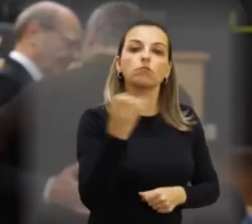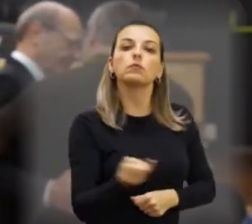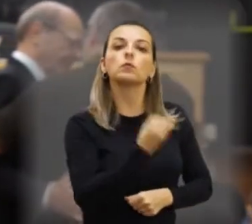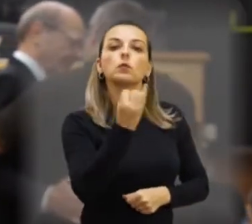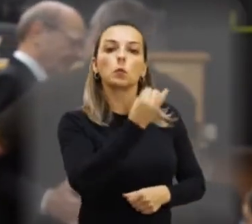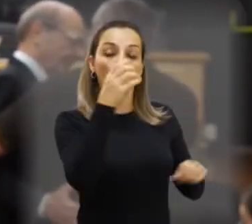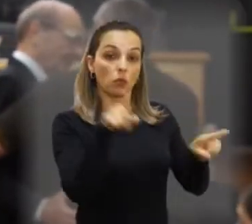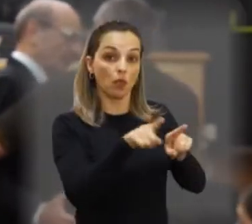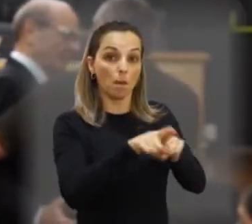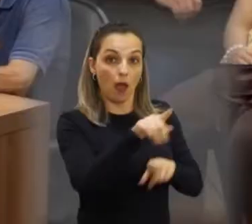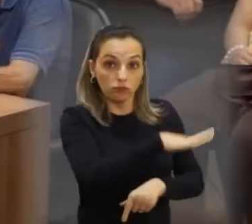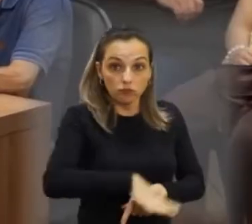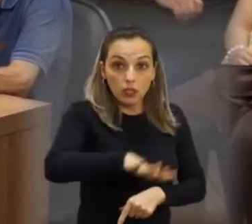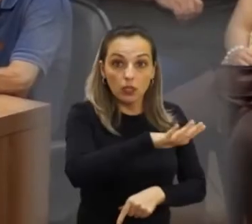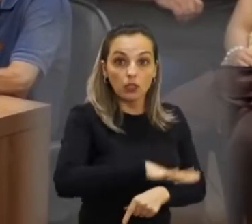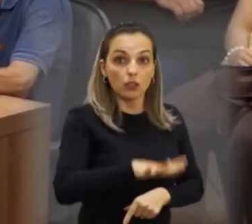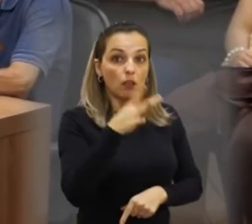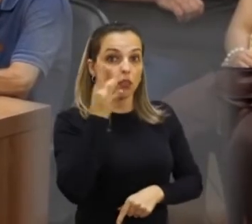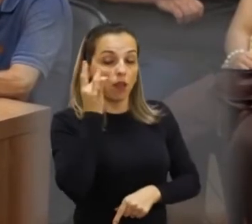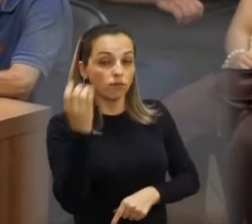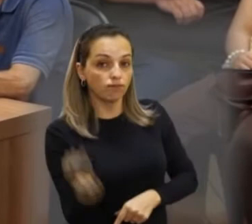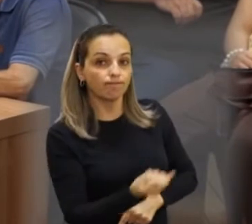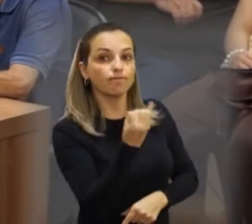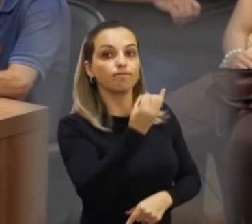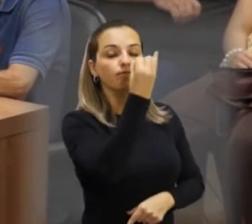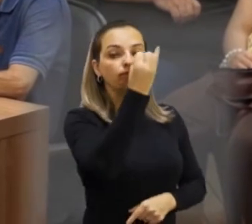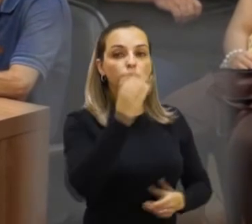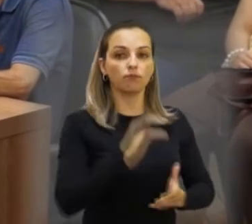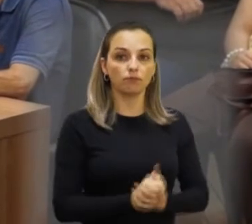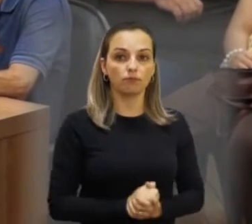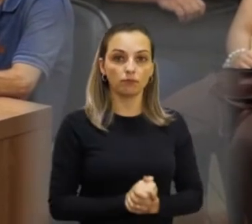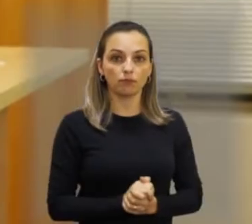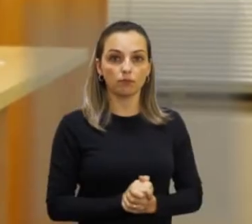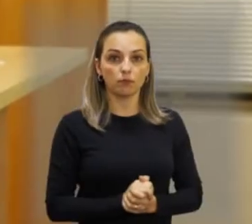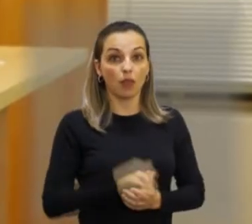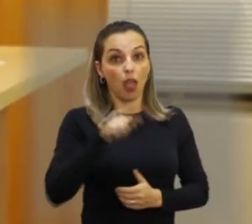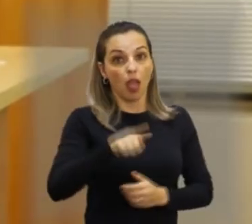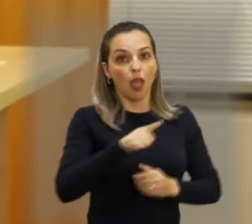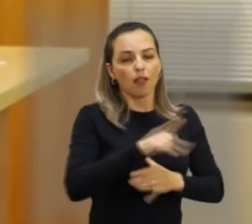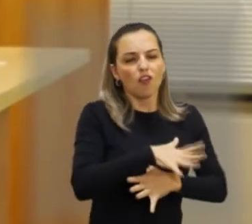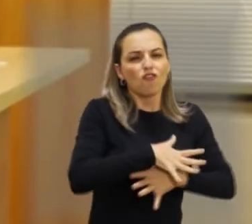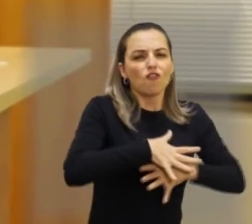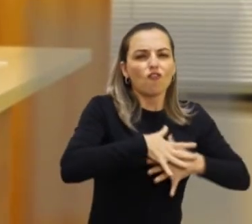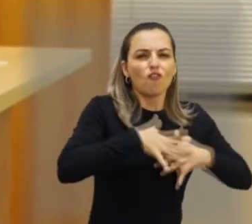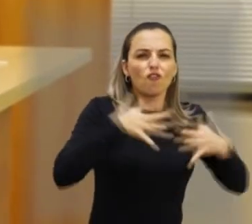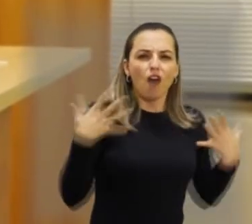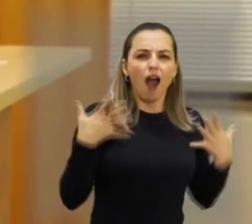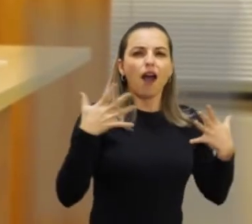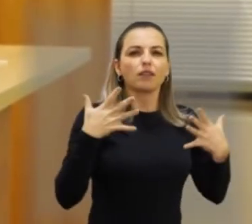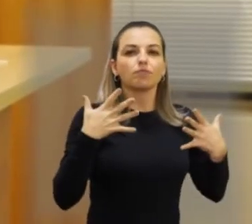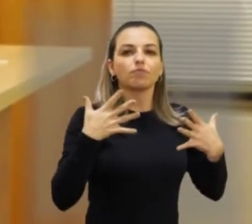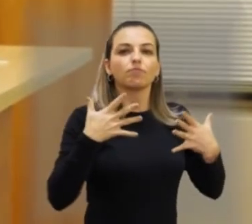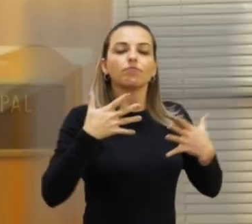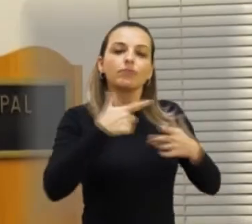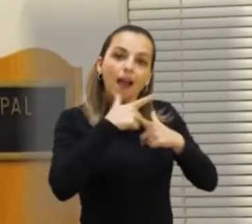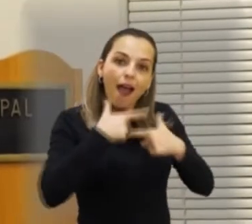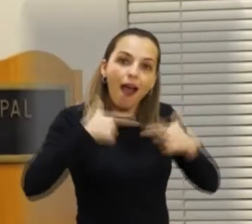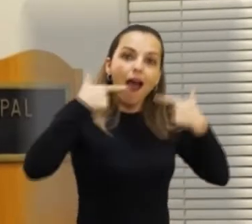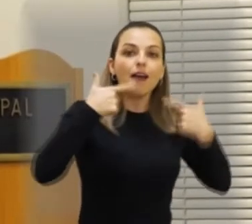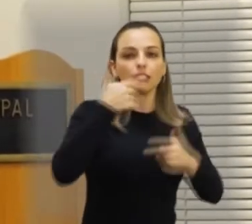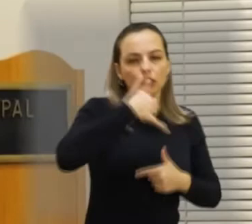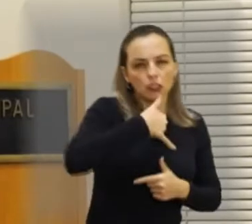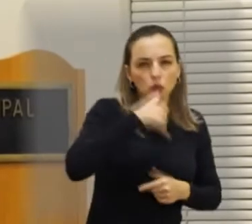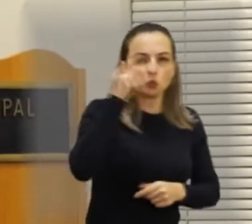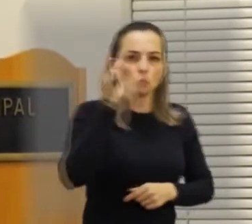30 anos. Isso enriqueceu a nossa cidade, a nossa região, com a presença dele. Ele é muito feliz, você nunca encontra ele